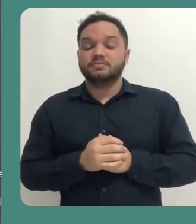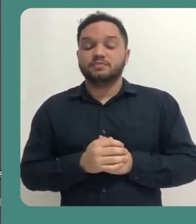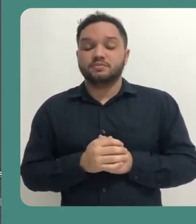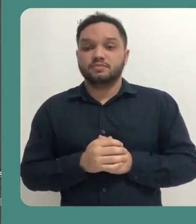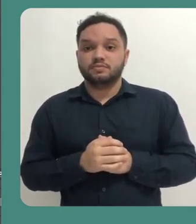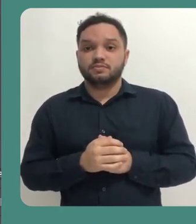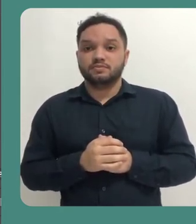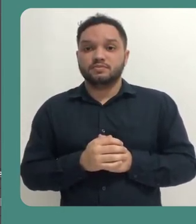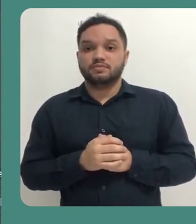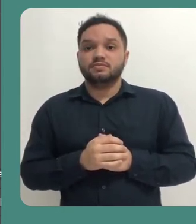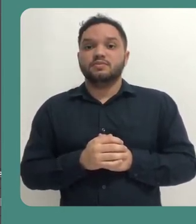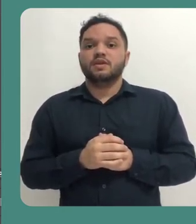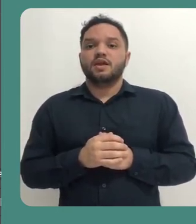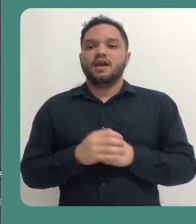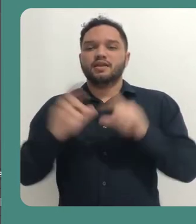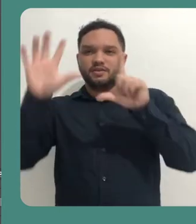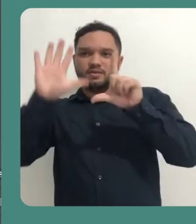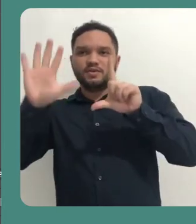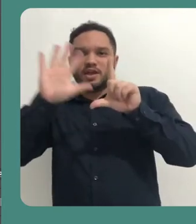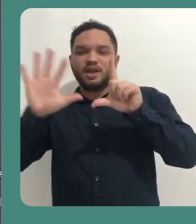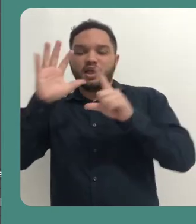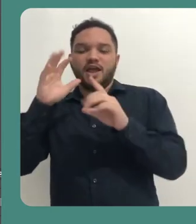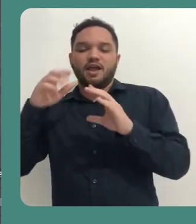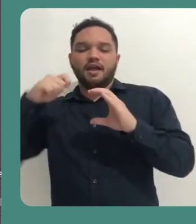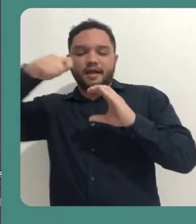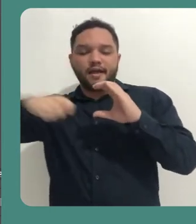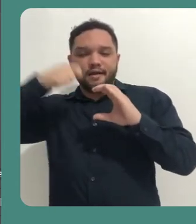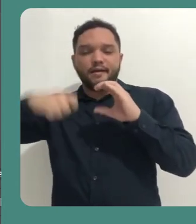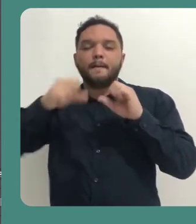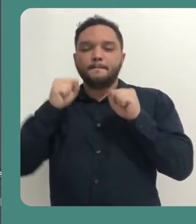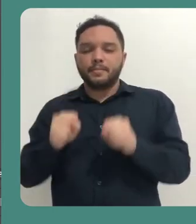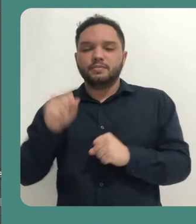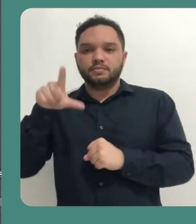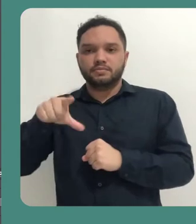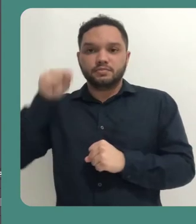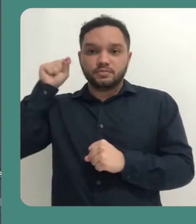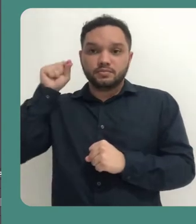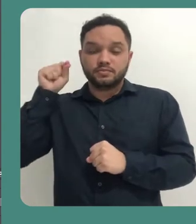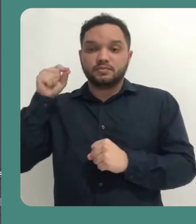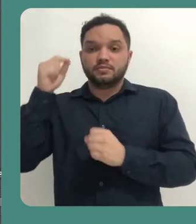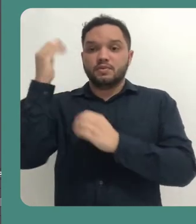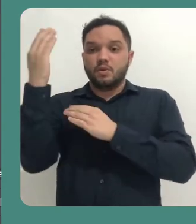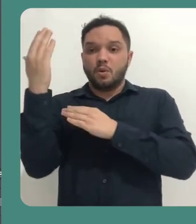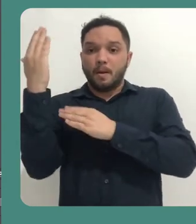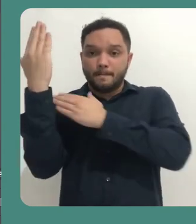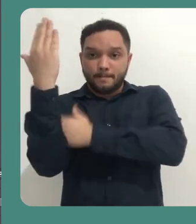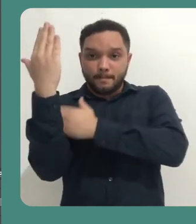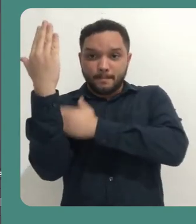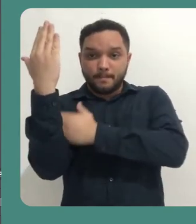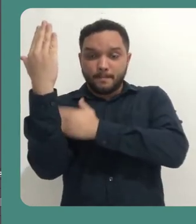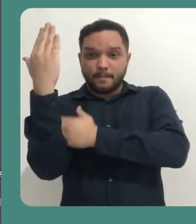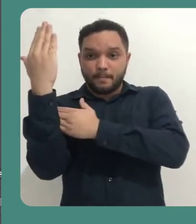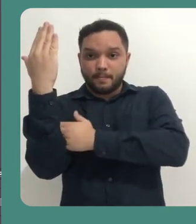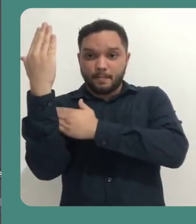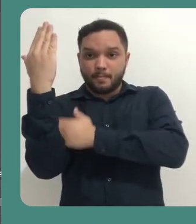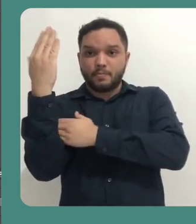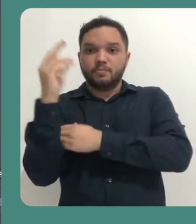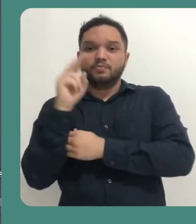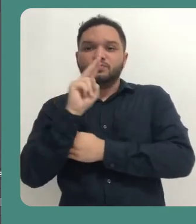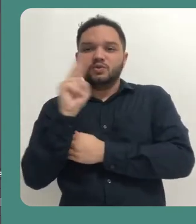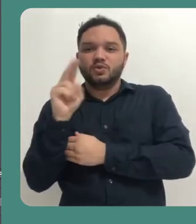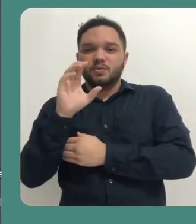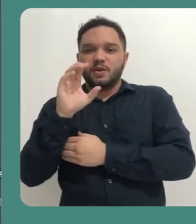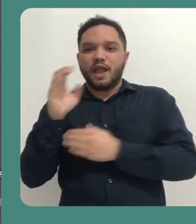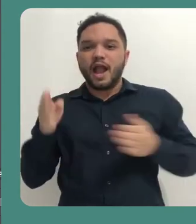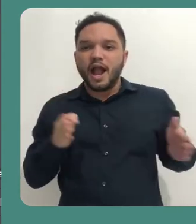E aqui na aba de gravação, você pode selecionar uma pasta de destino no campo